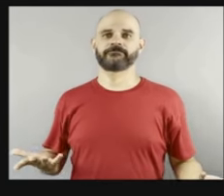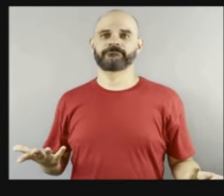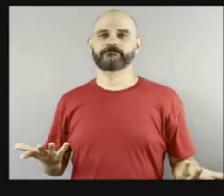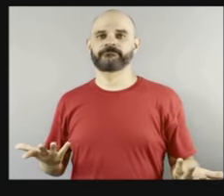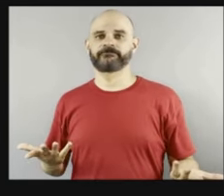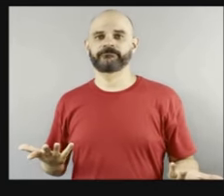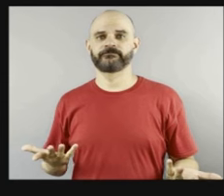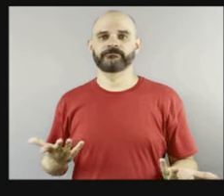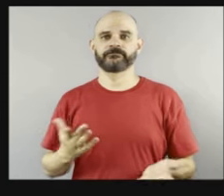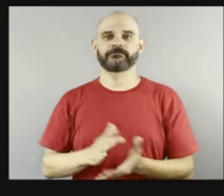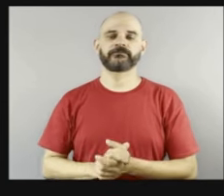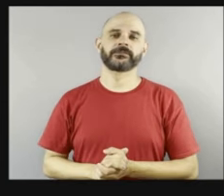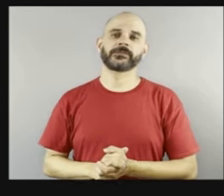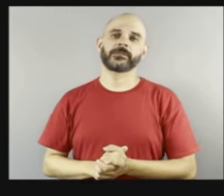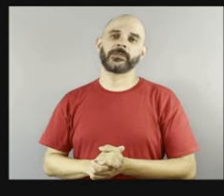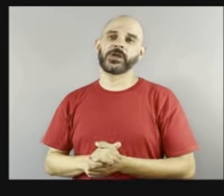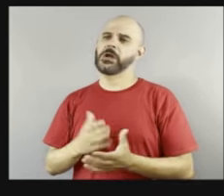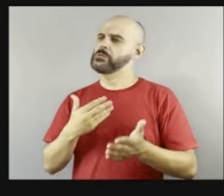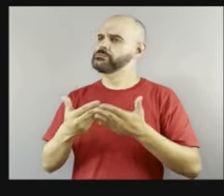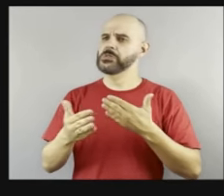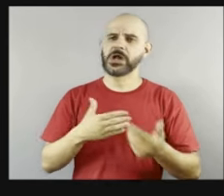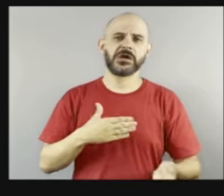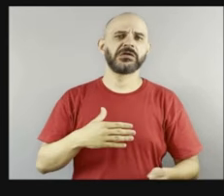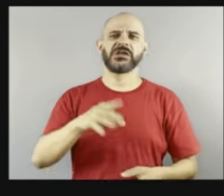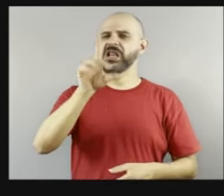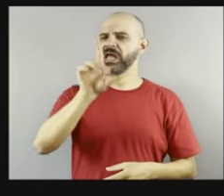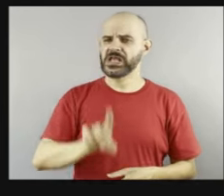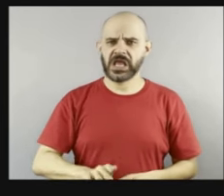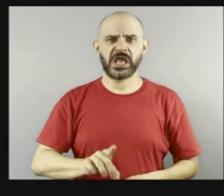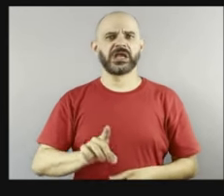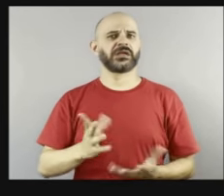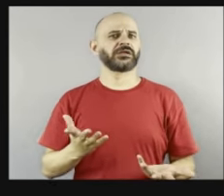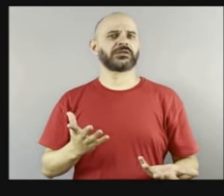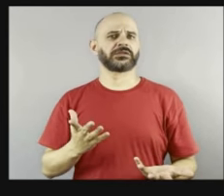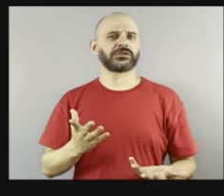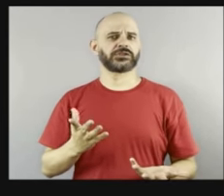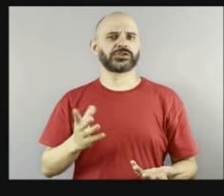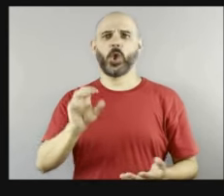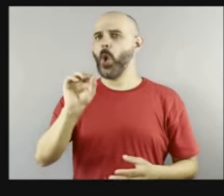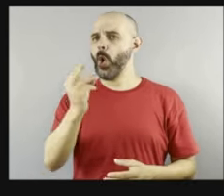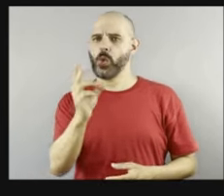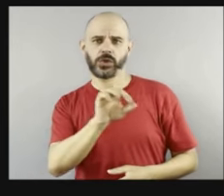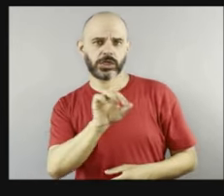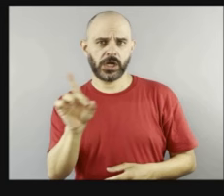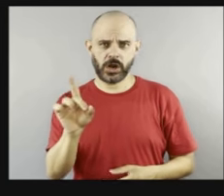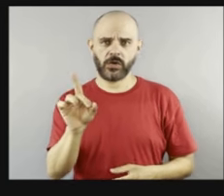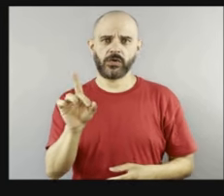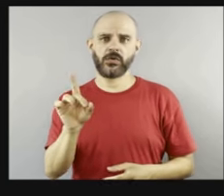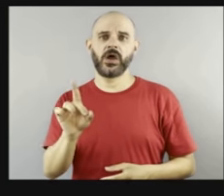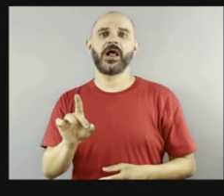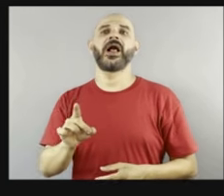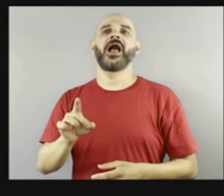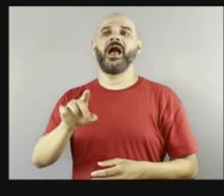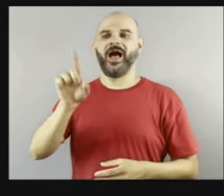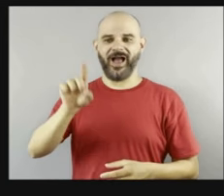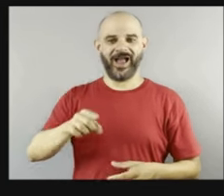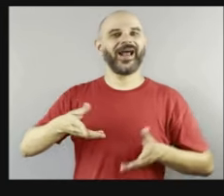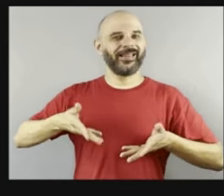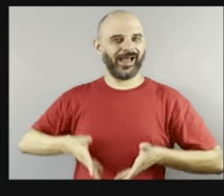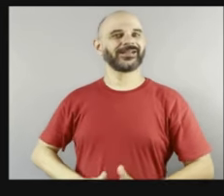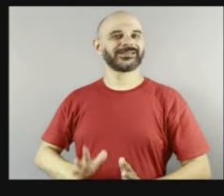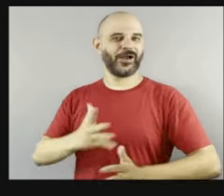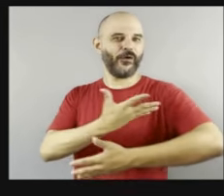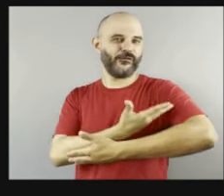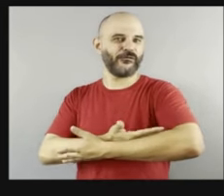deficiência ou não. O nascimento de um filho é algo que nunca mais sai da sua memória. Com certeza. Impactada ali,